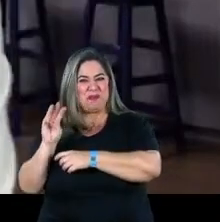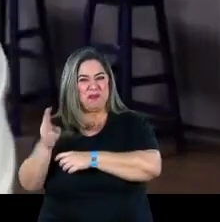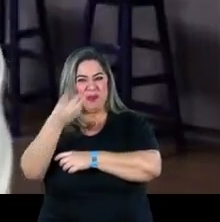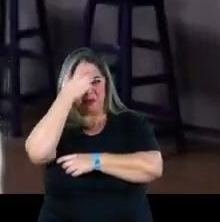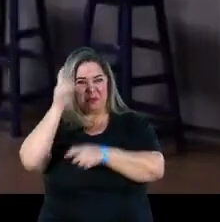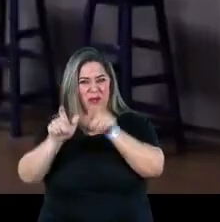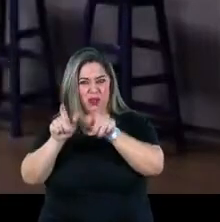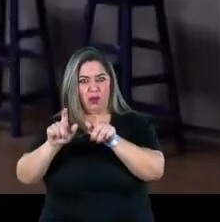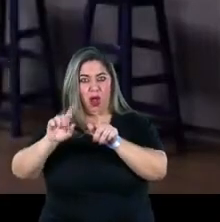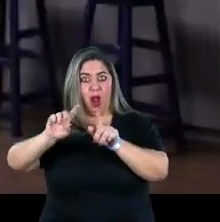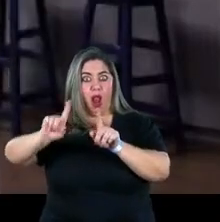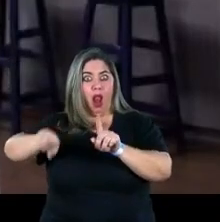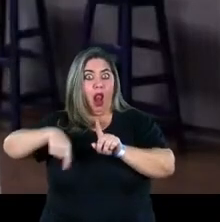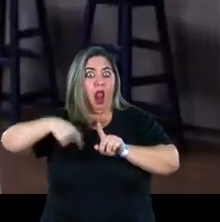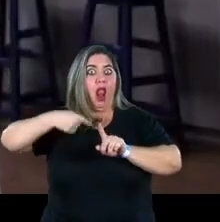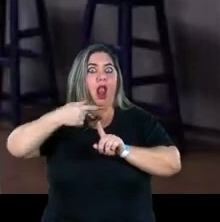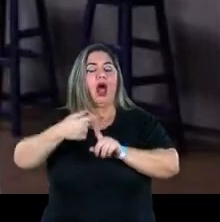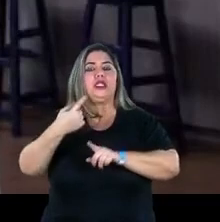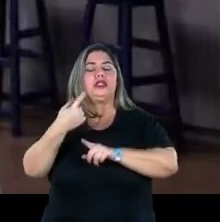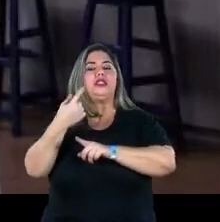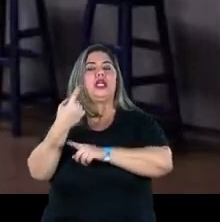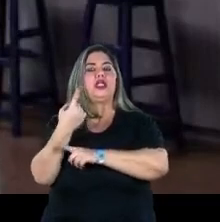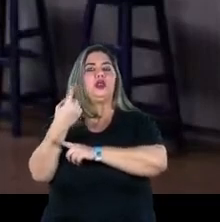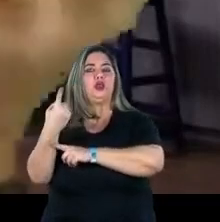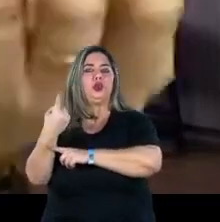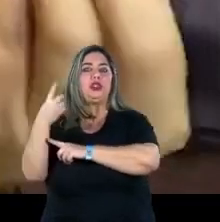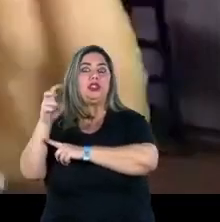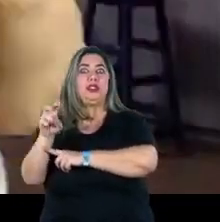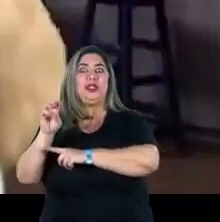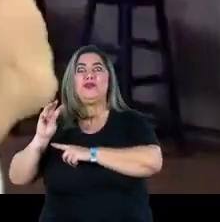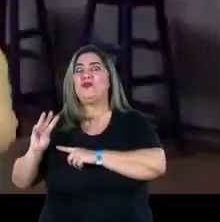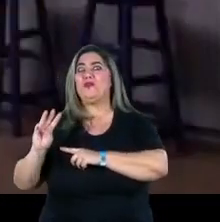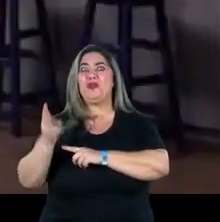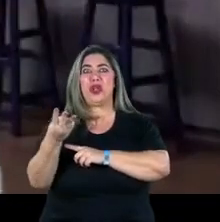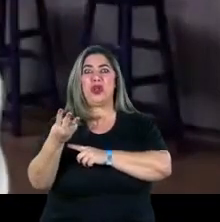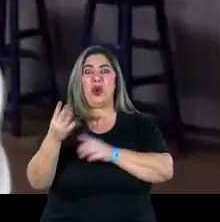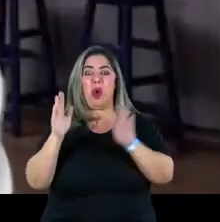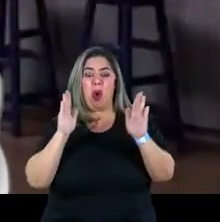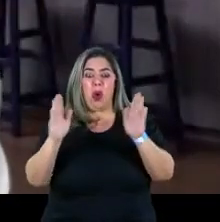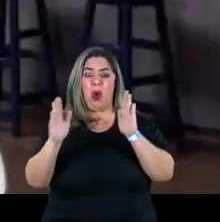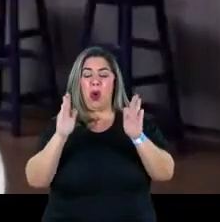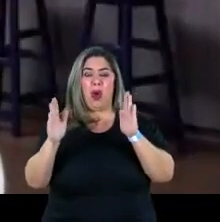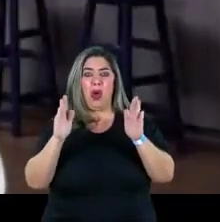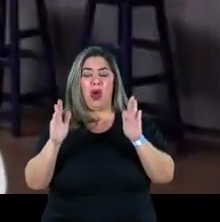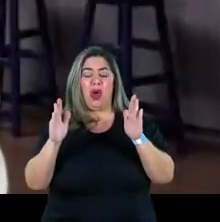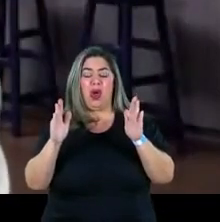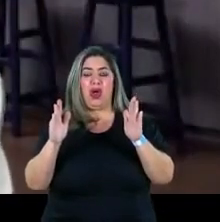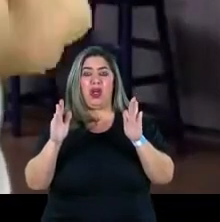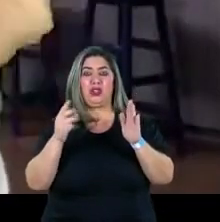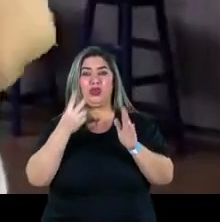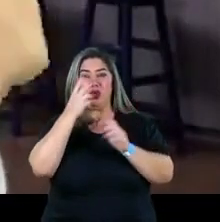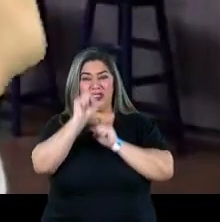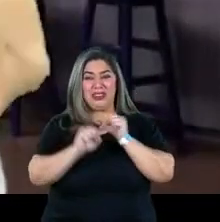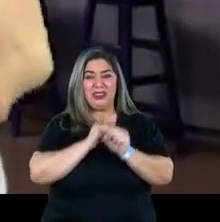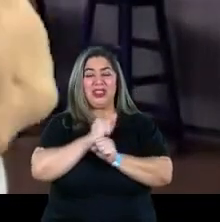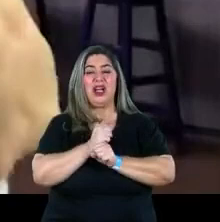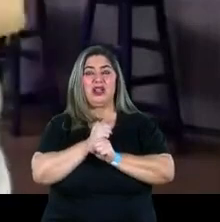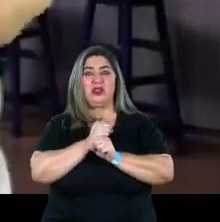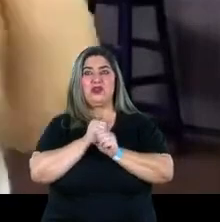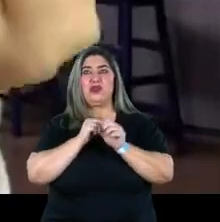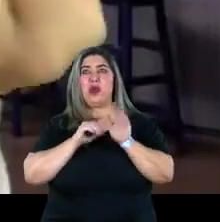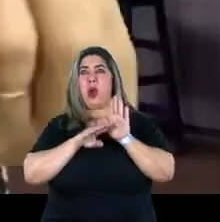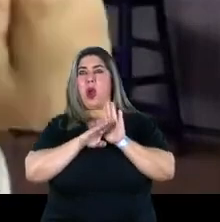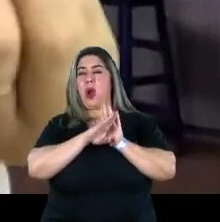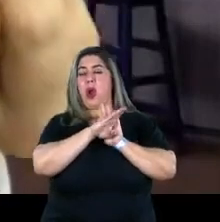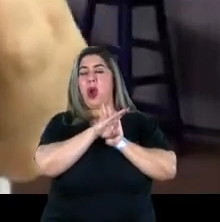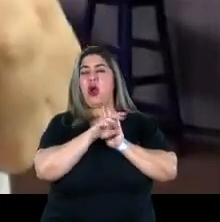subiram para 115 milhões de pessoas. Então, de 2018 a 2020, só em dois anos, a gente conseguiu subir